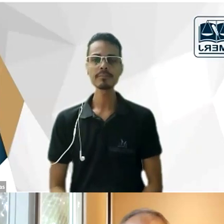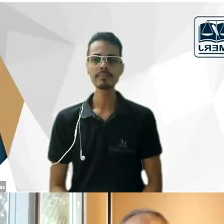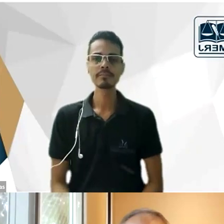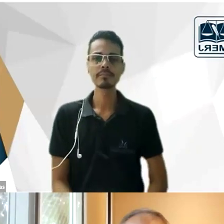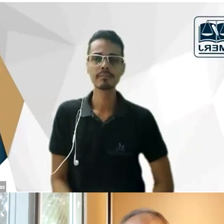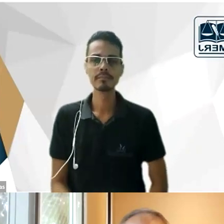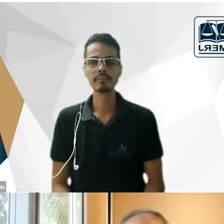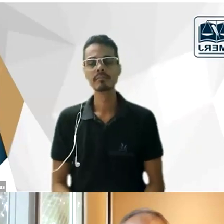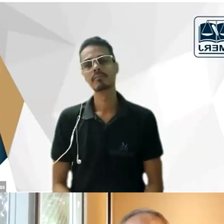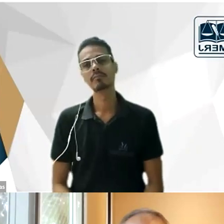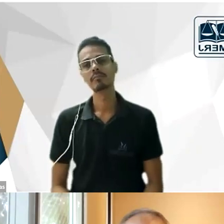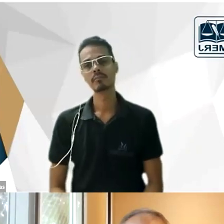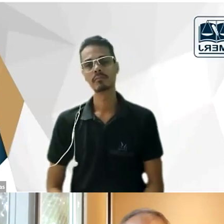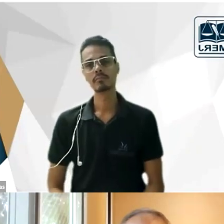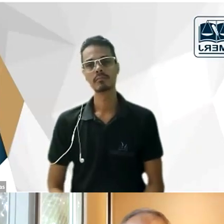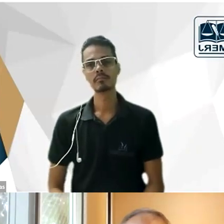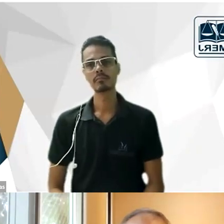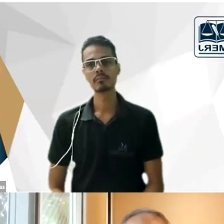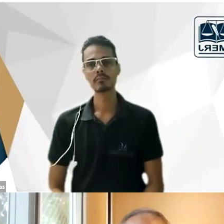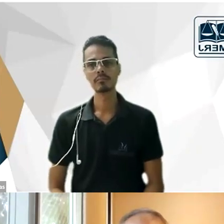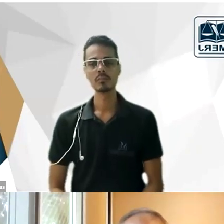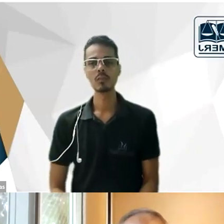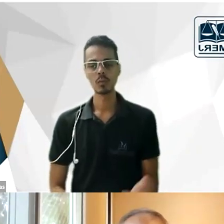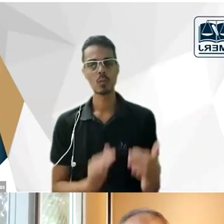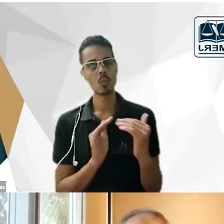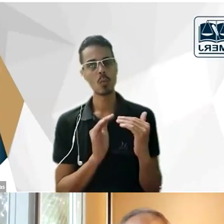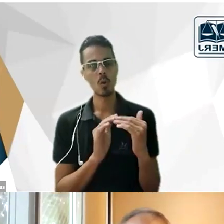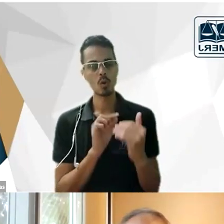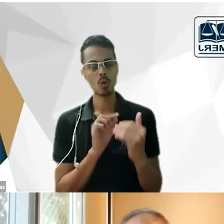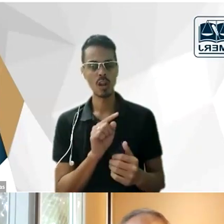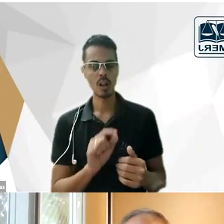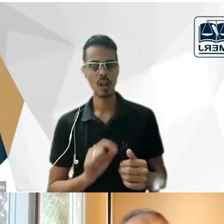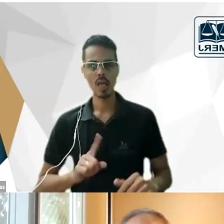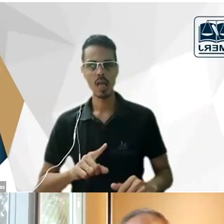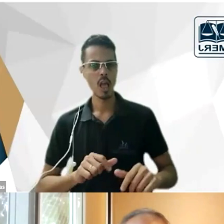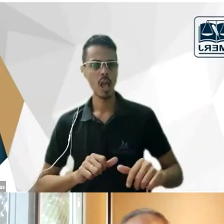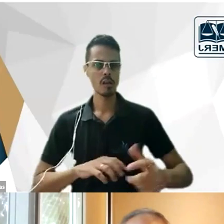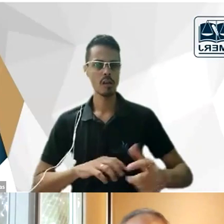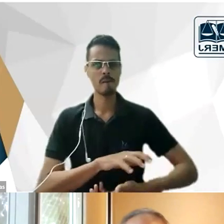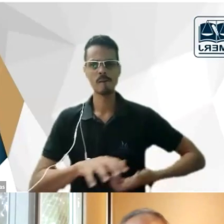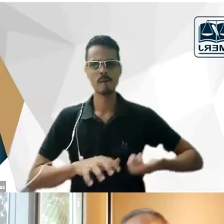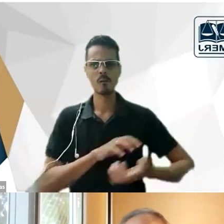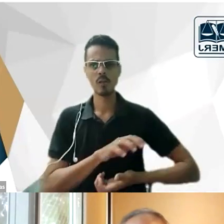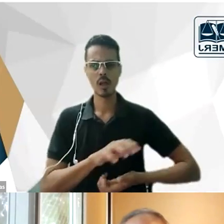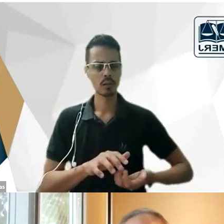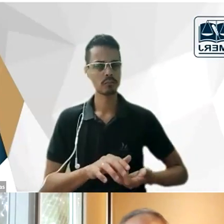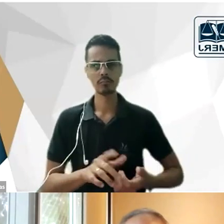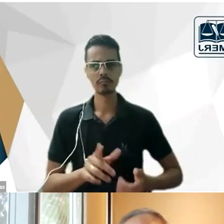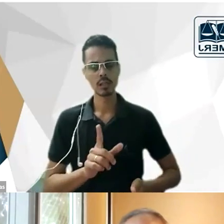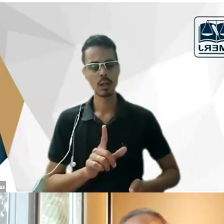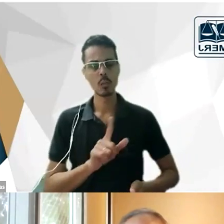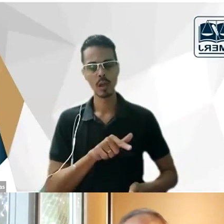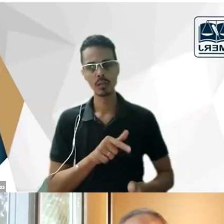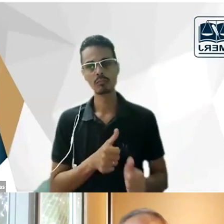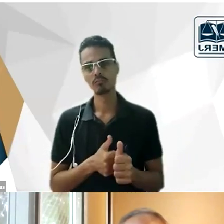concordo também plenamente que ele não era um revolucionário concordo ele certamente seria por um caminho institucional e